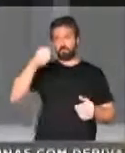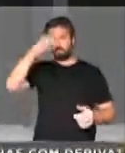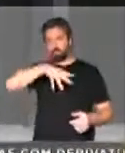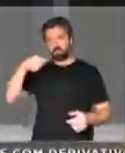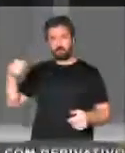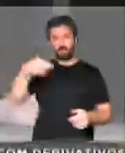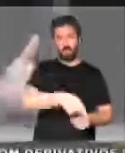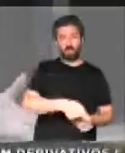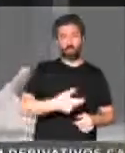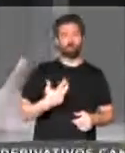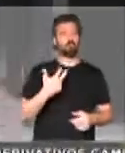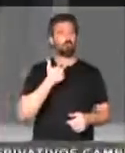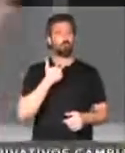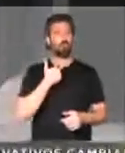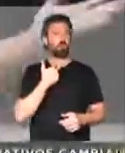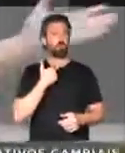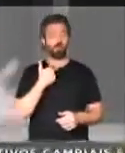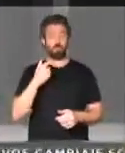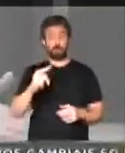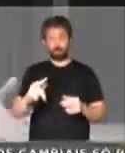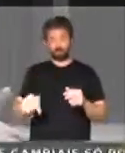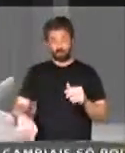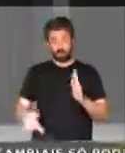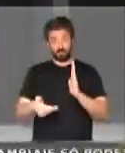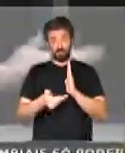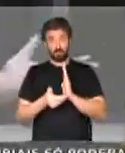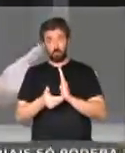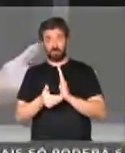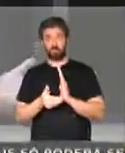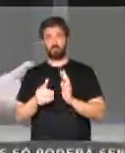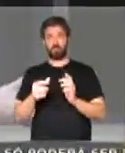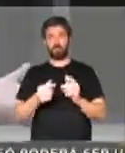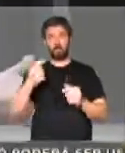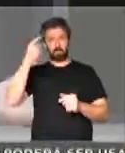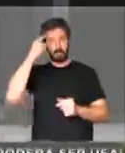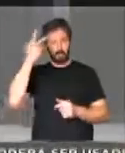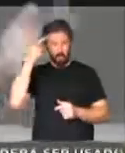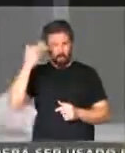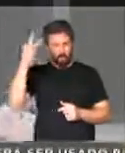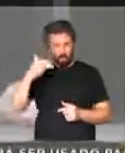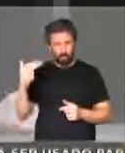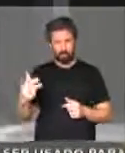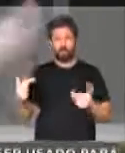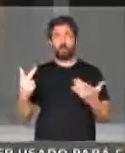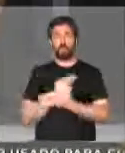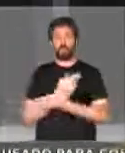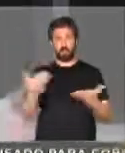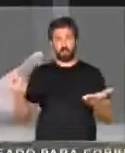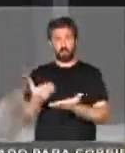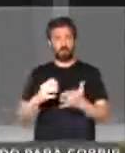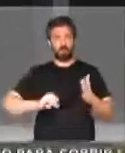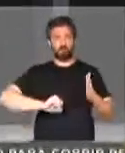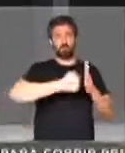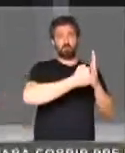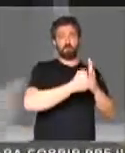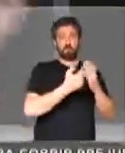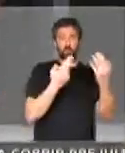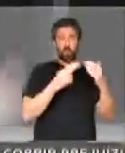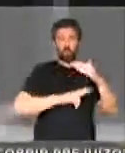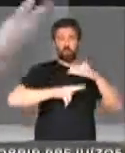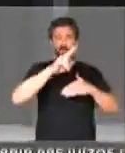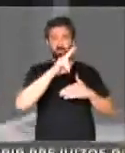reacionária. Não pode ser que a Câmara dos Deputados trate como normal a iminência de fechamento de